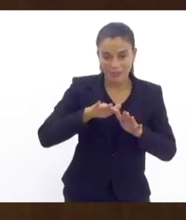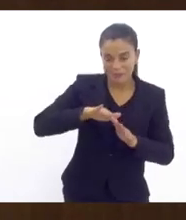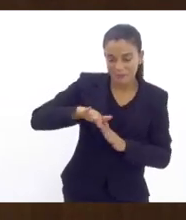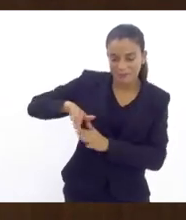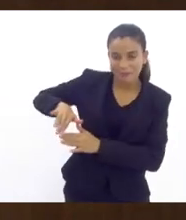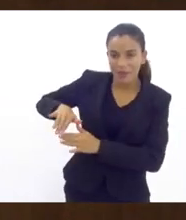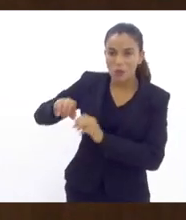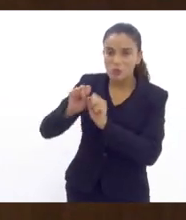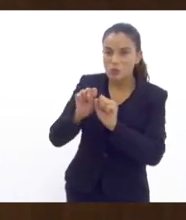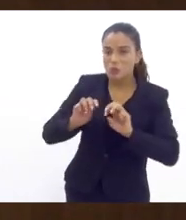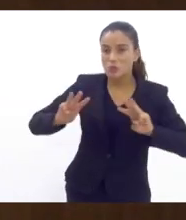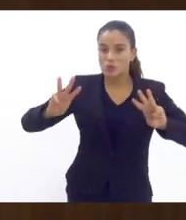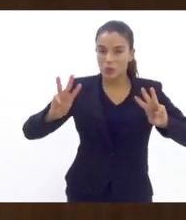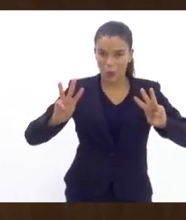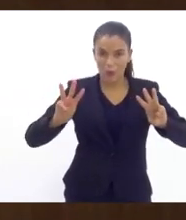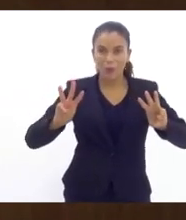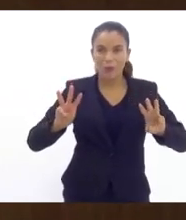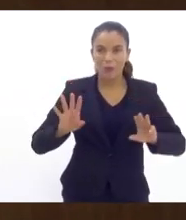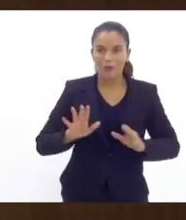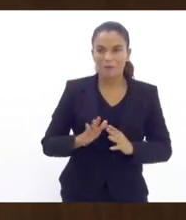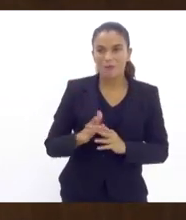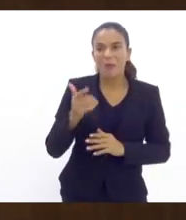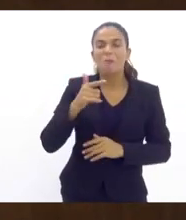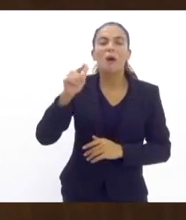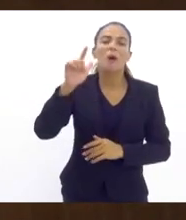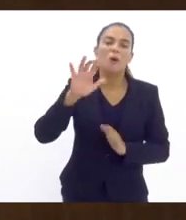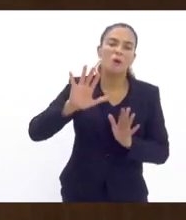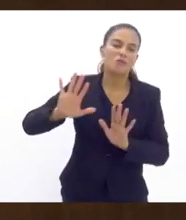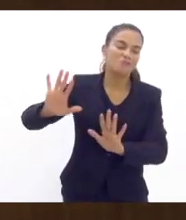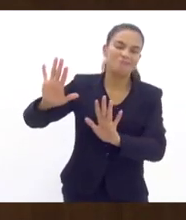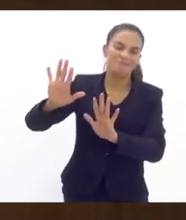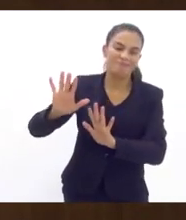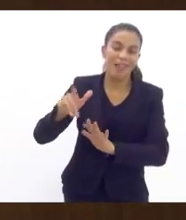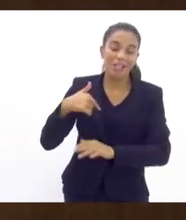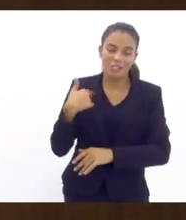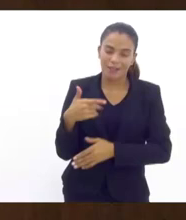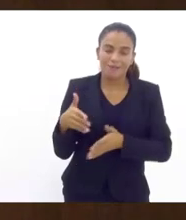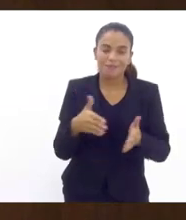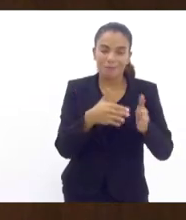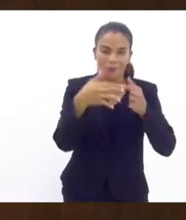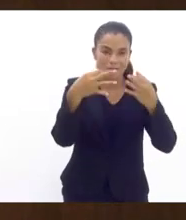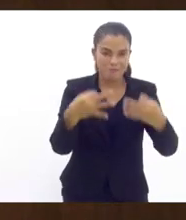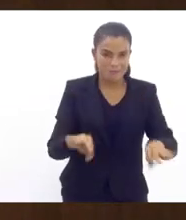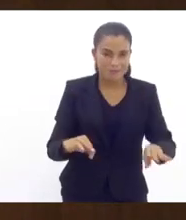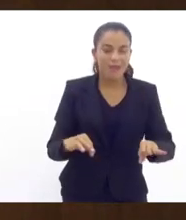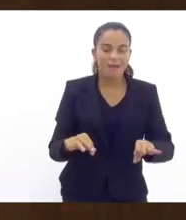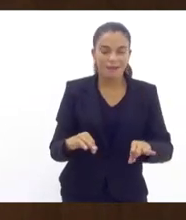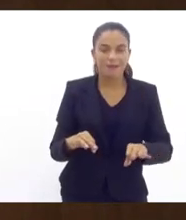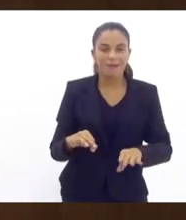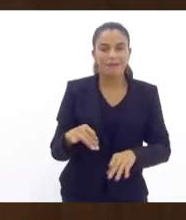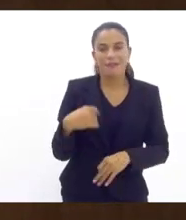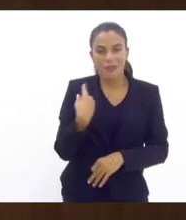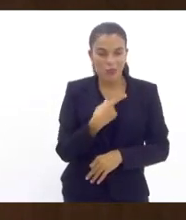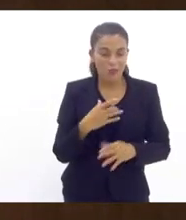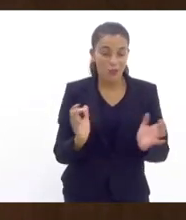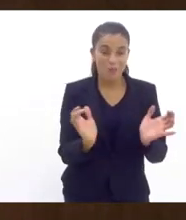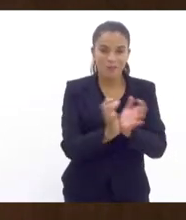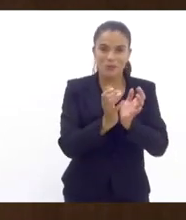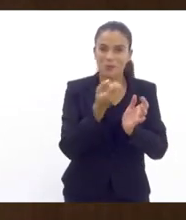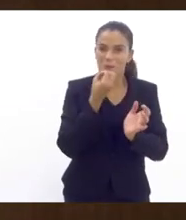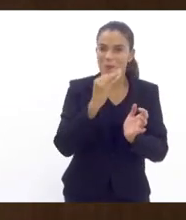espetacularização para outros caminhos acho que a gente está no caminho certo a gente está com um time muito